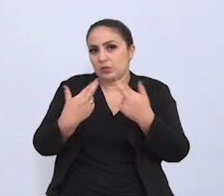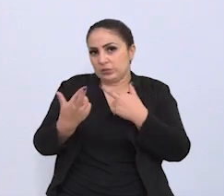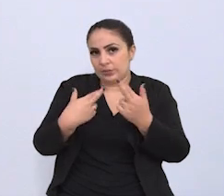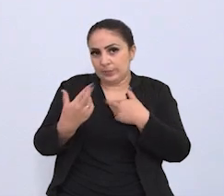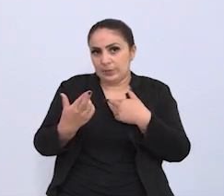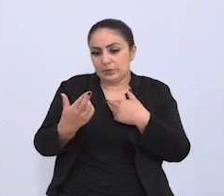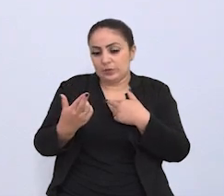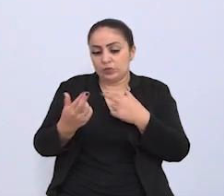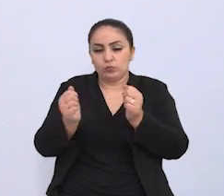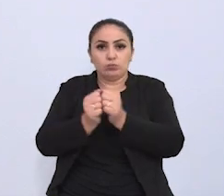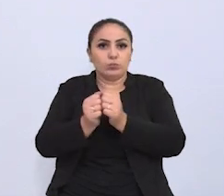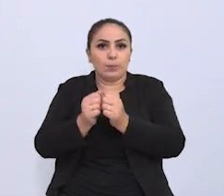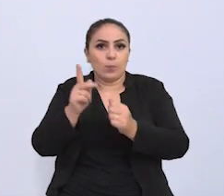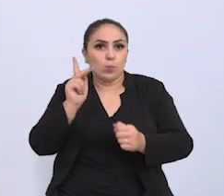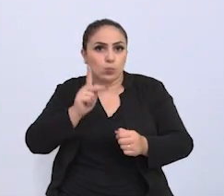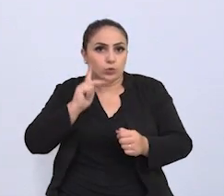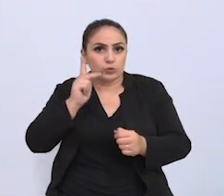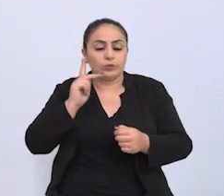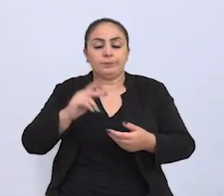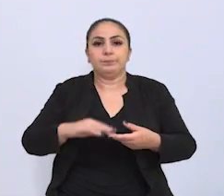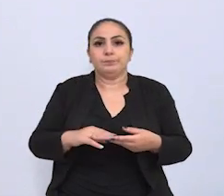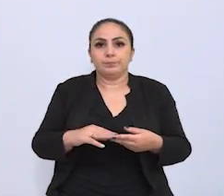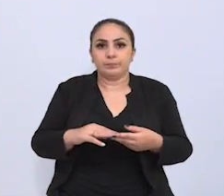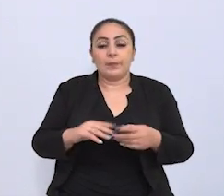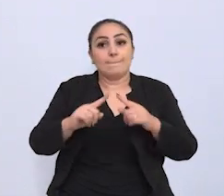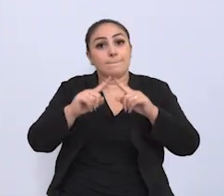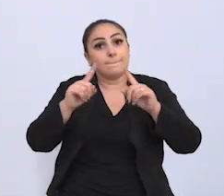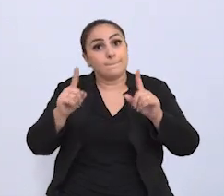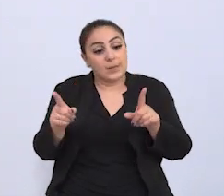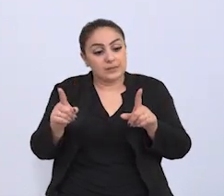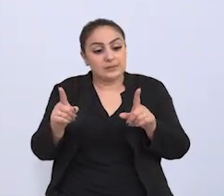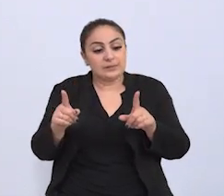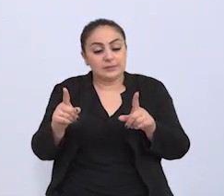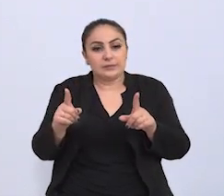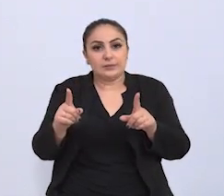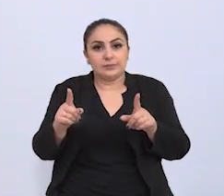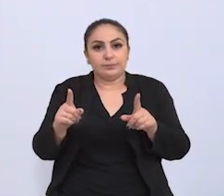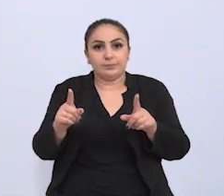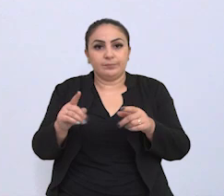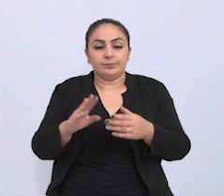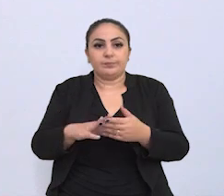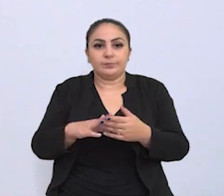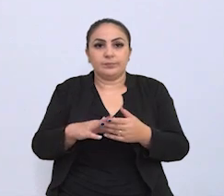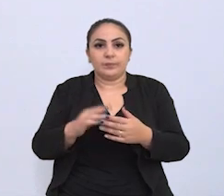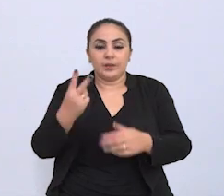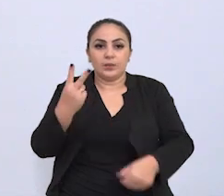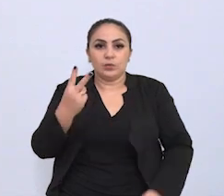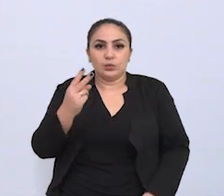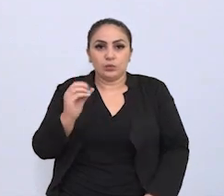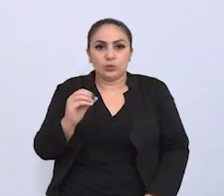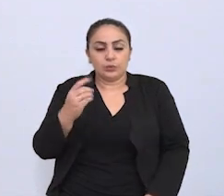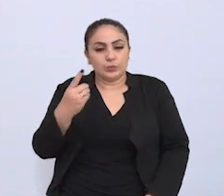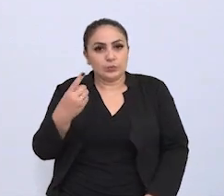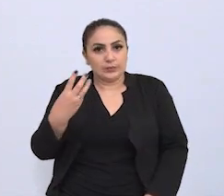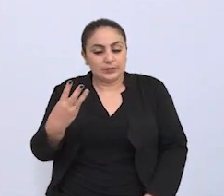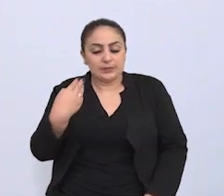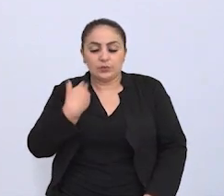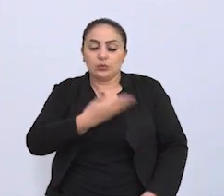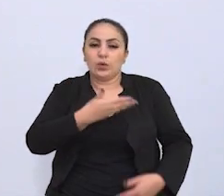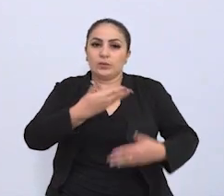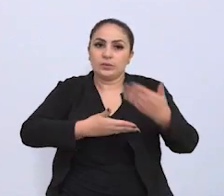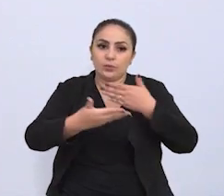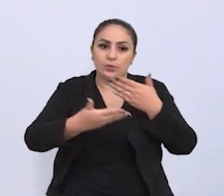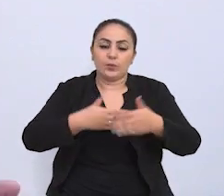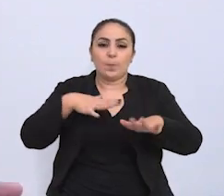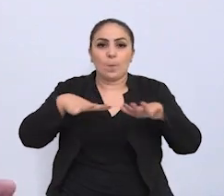relacionamento com a política. Mas desde 2013 nós nos